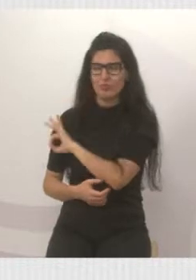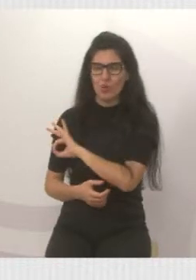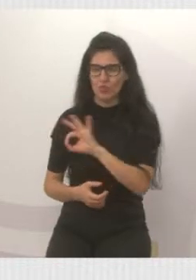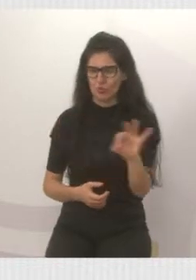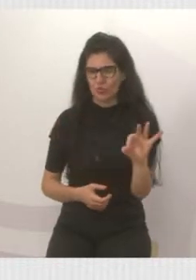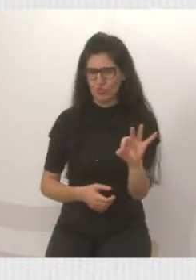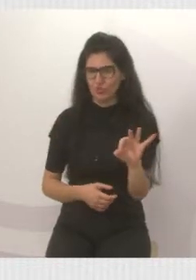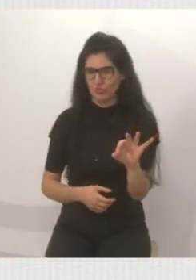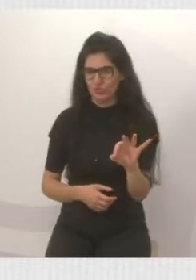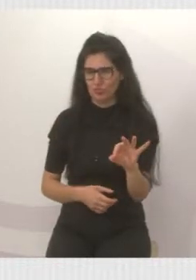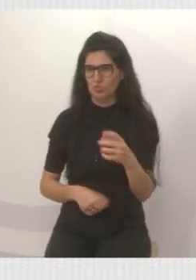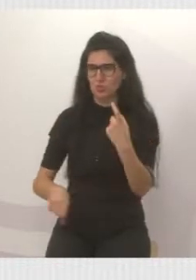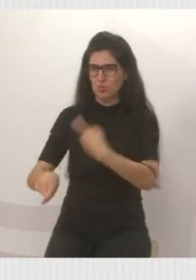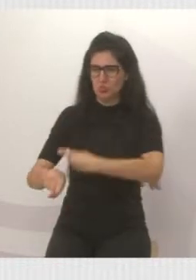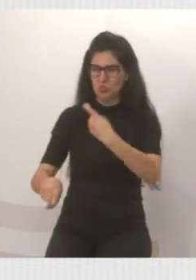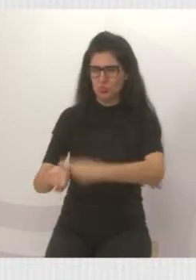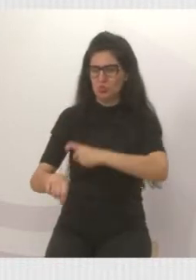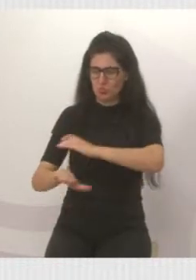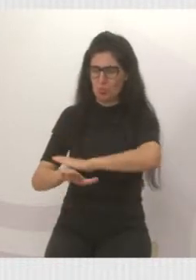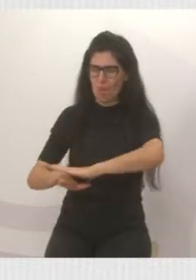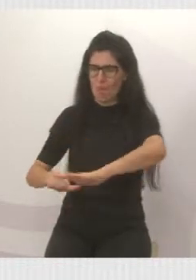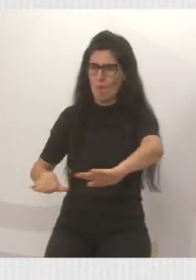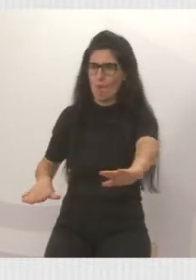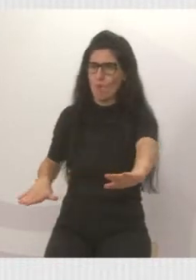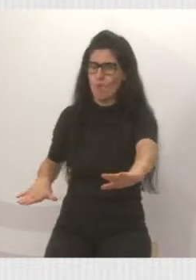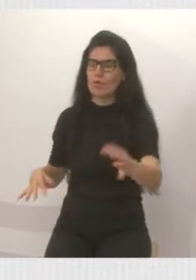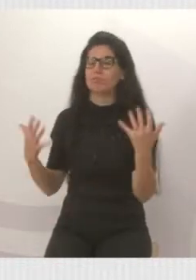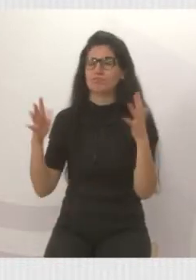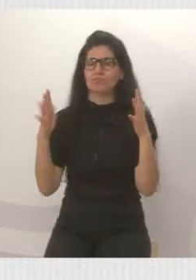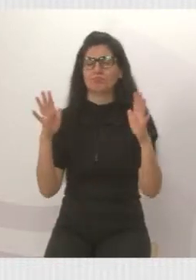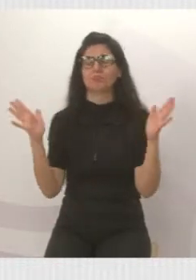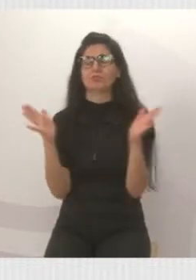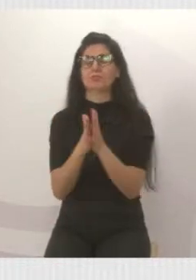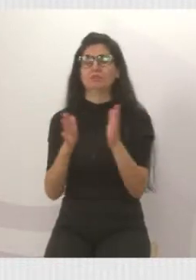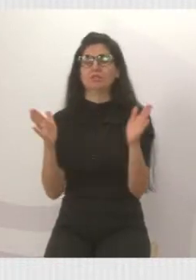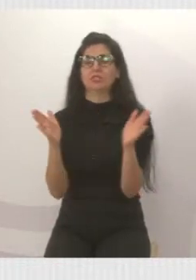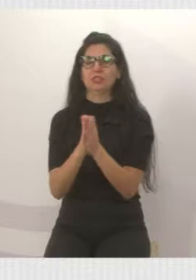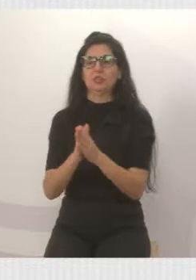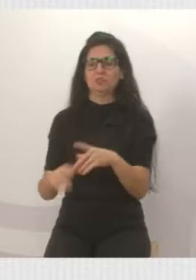serviço. Os moradores, Deus parabéns, esse serviço que foi feito lá.